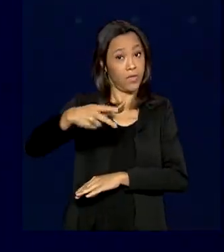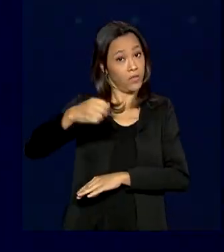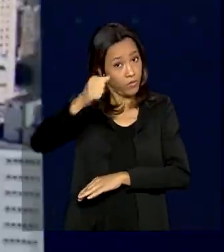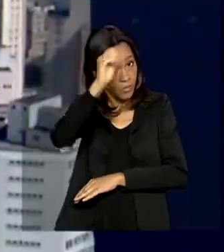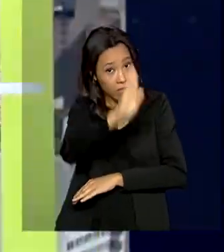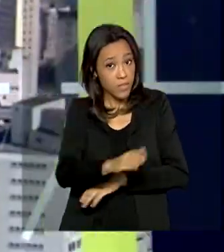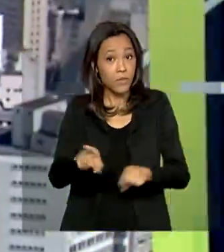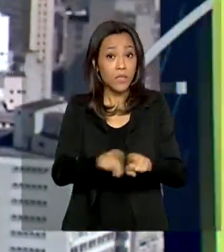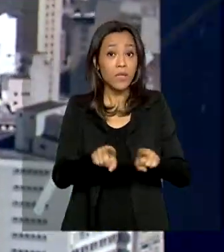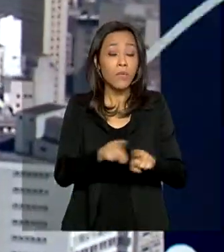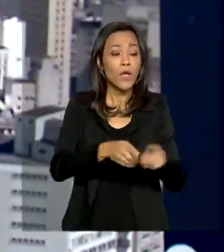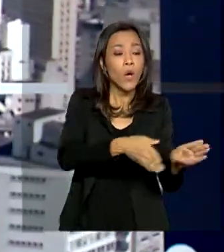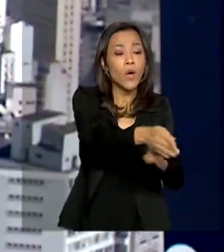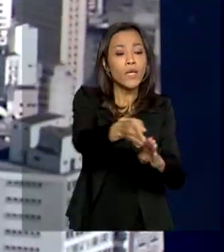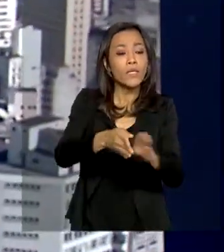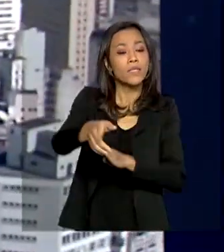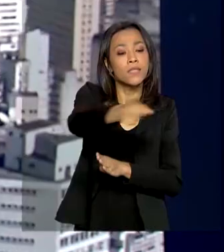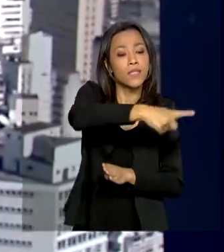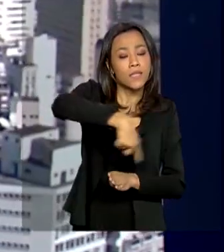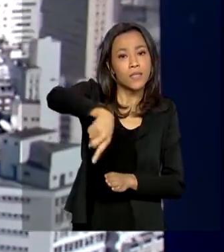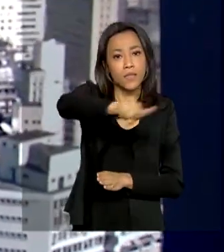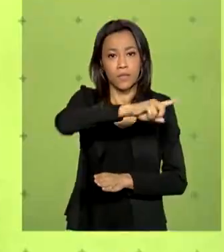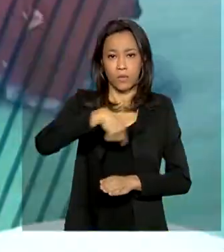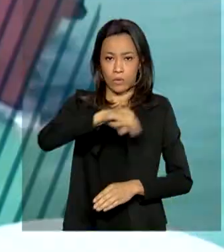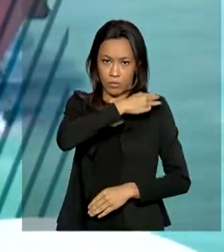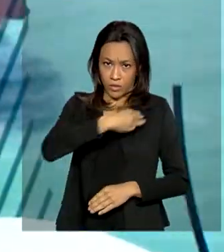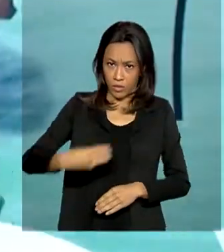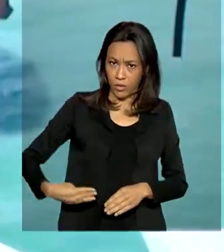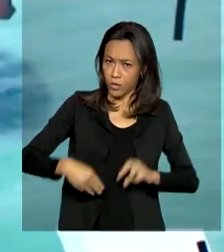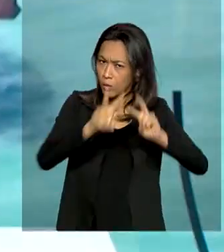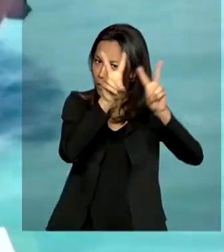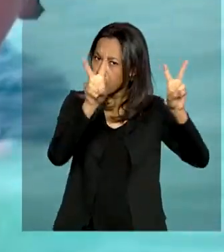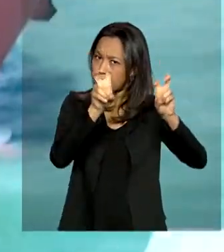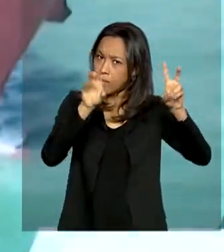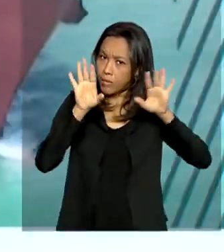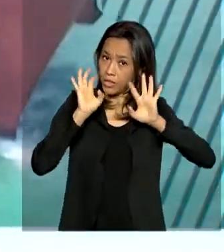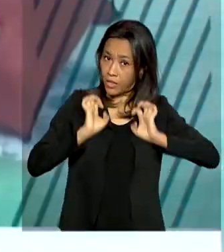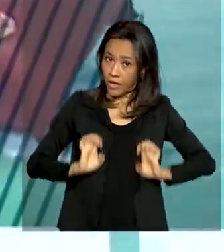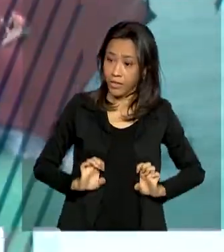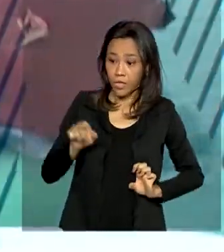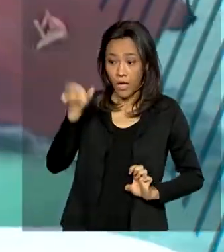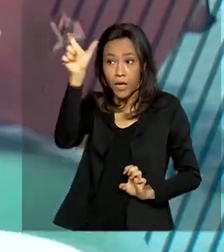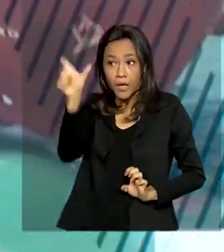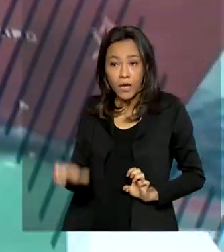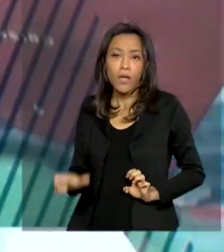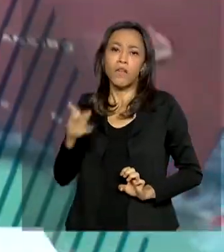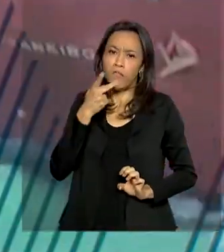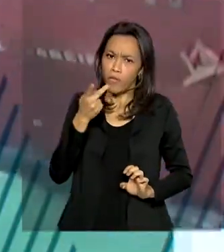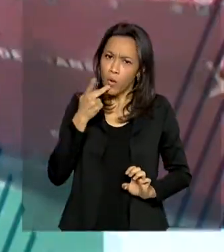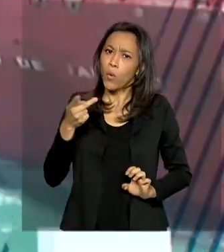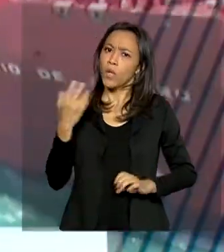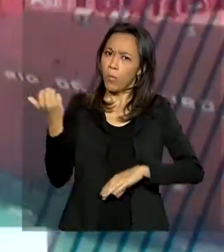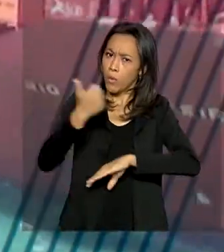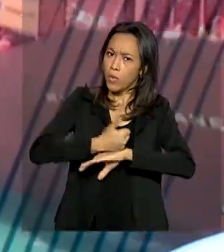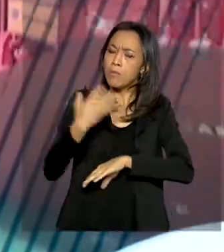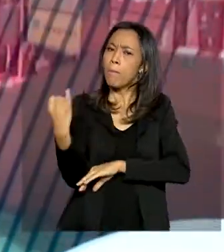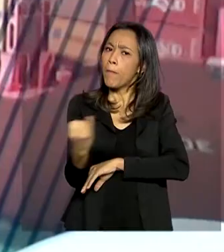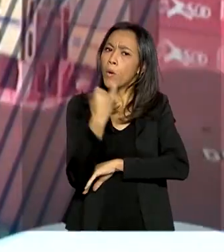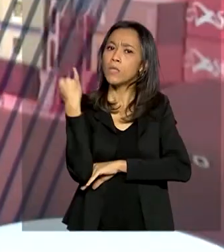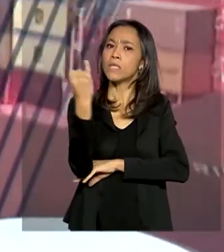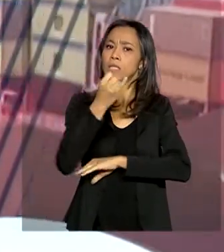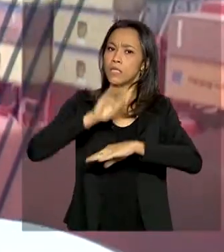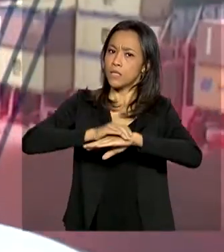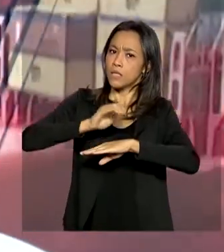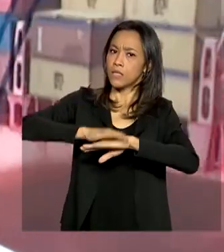Estado em matéria de ética pública. Durante o discurso de posse, André Ramos Tavares reafirmou a importância da autonomia